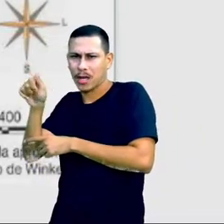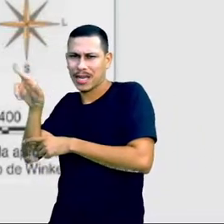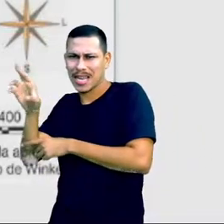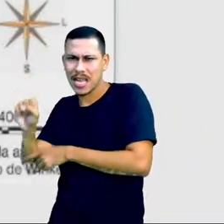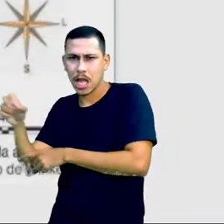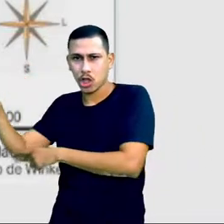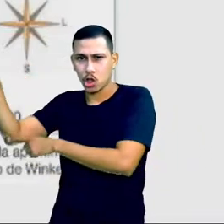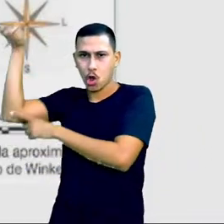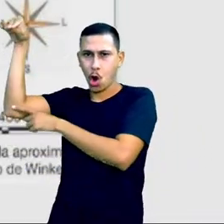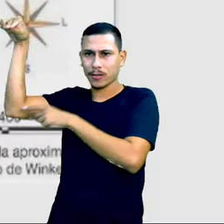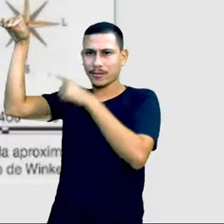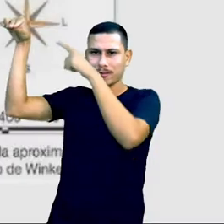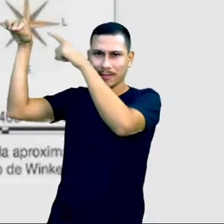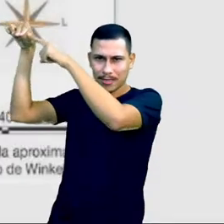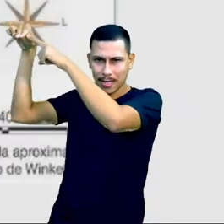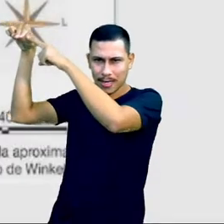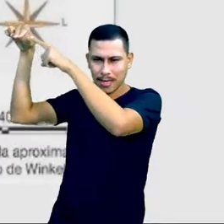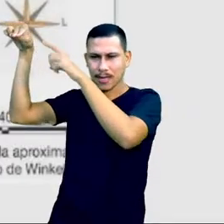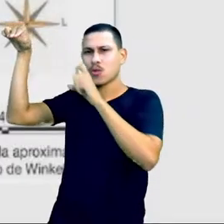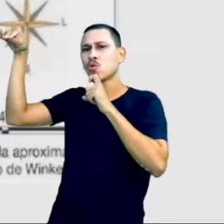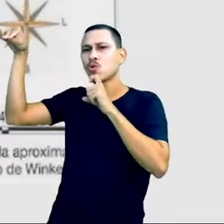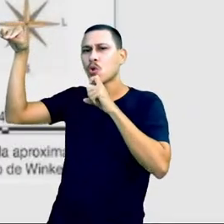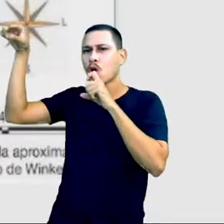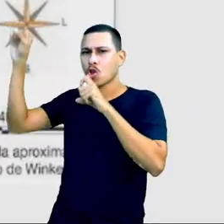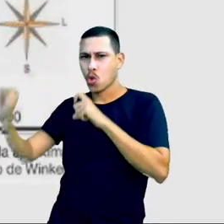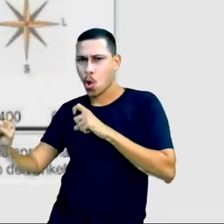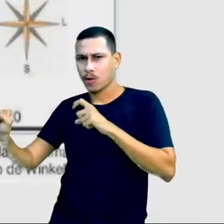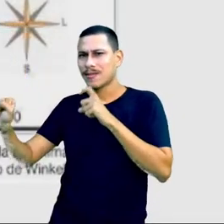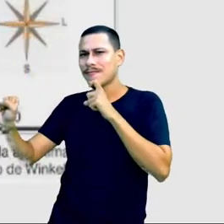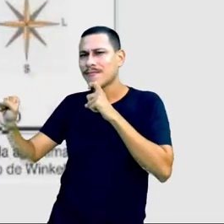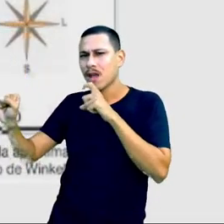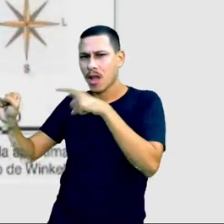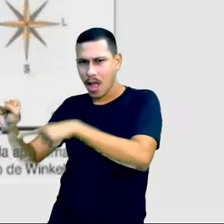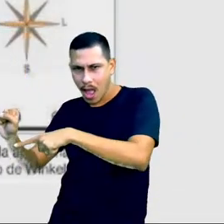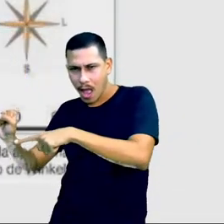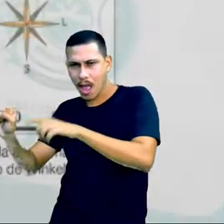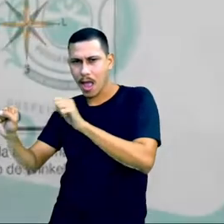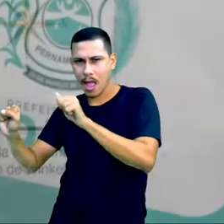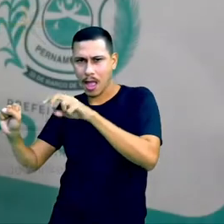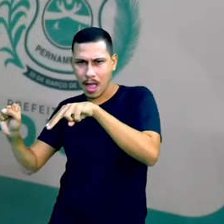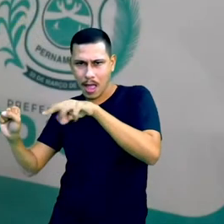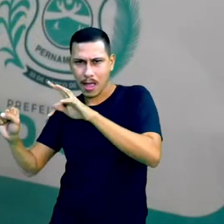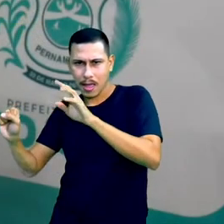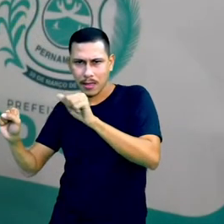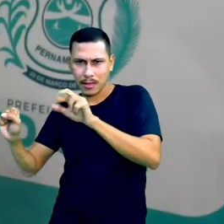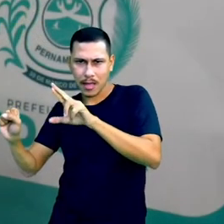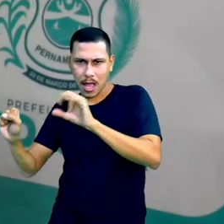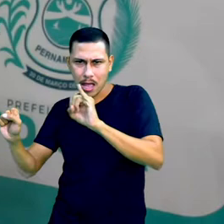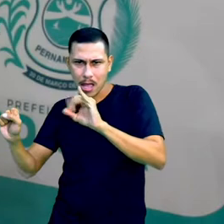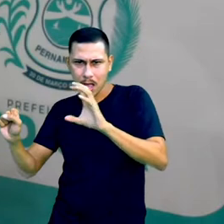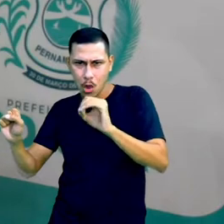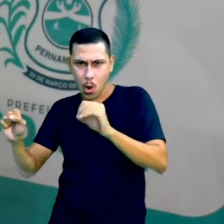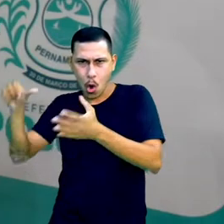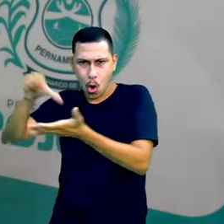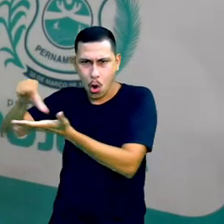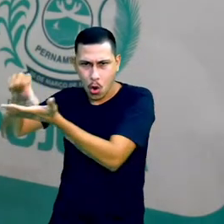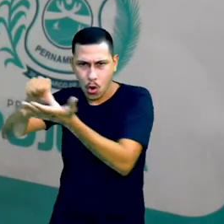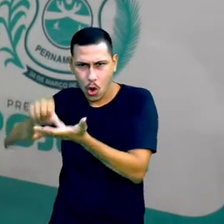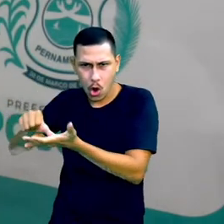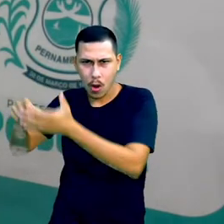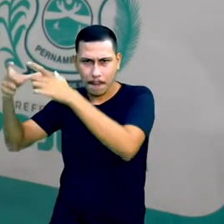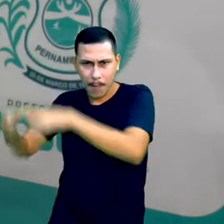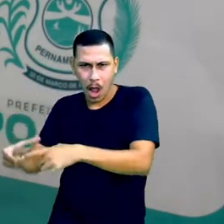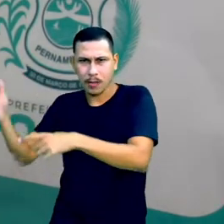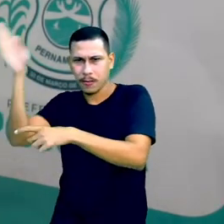no círculo polar ártico, e ao sul, no círculo polar antártico. Falando da localização brasileira, nós